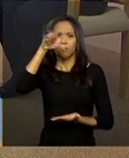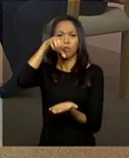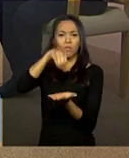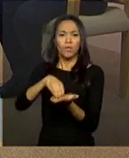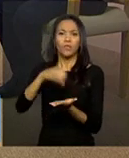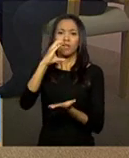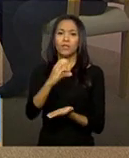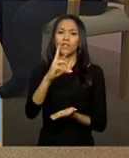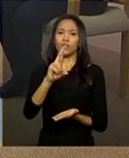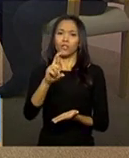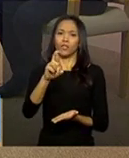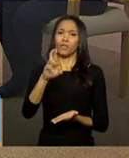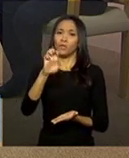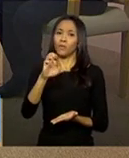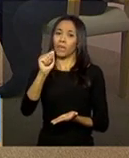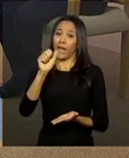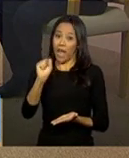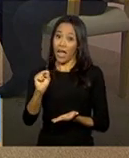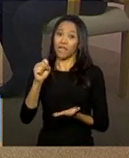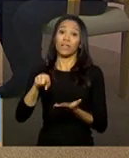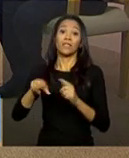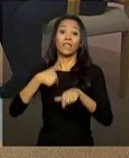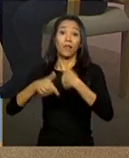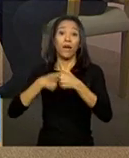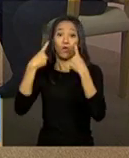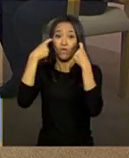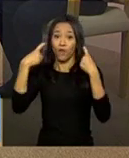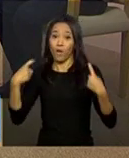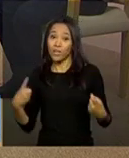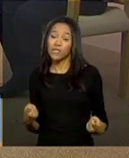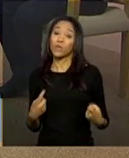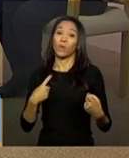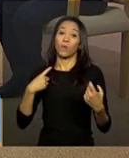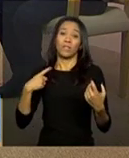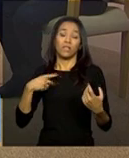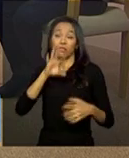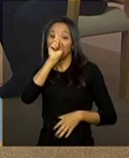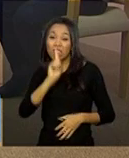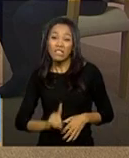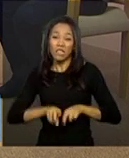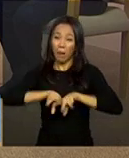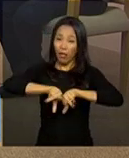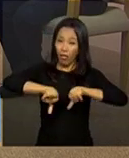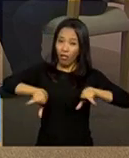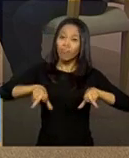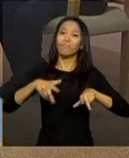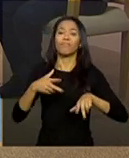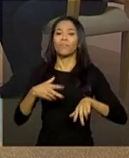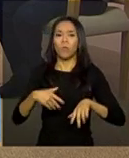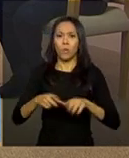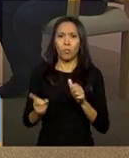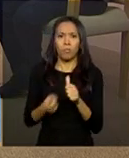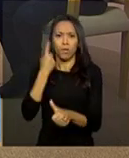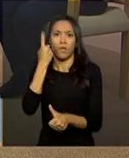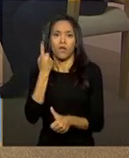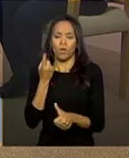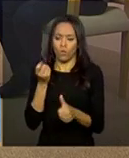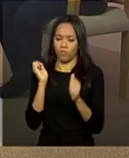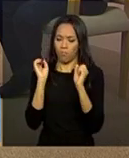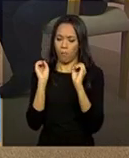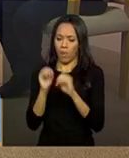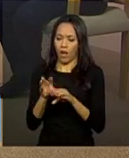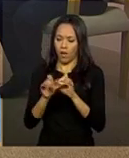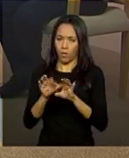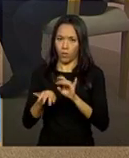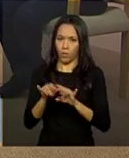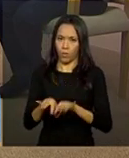situações de violência, violação de direito, não tem como você fazer cadastramento das pessoas num primeiro atendimento. Essa, certamente,